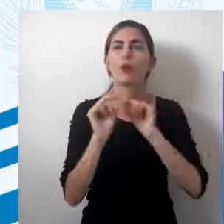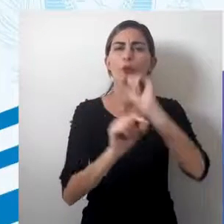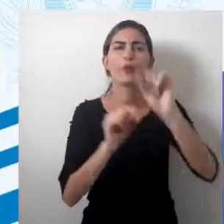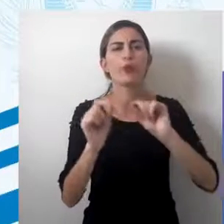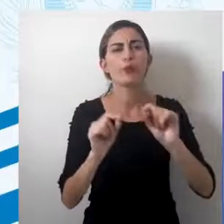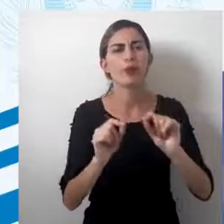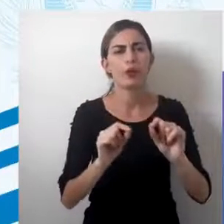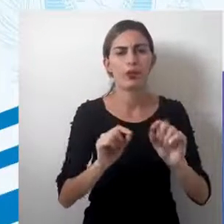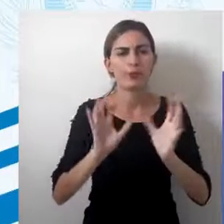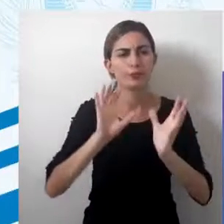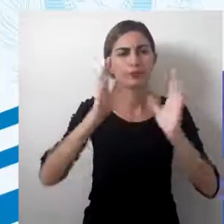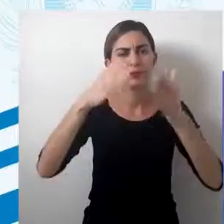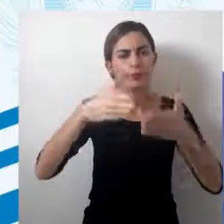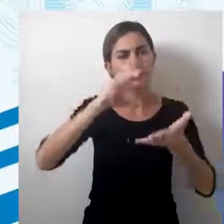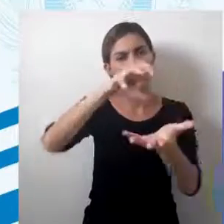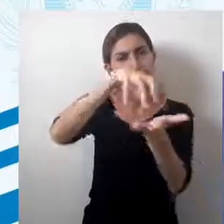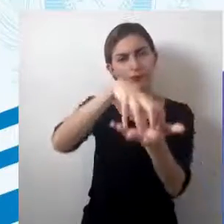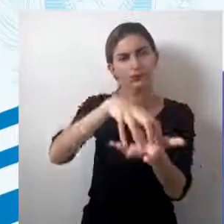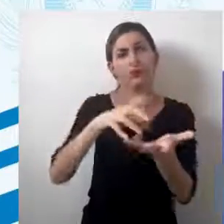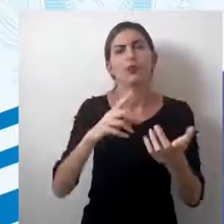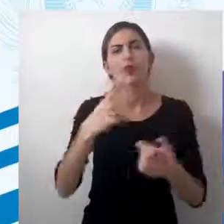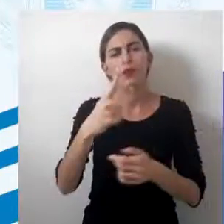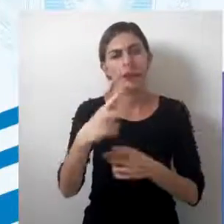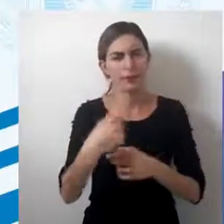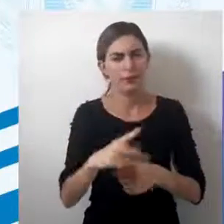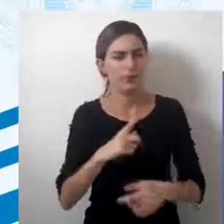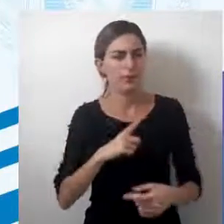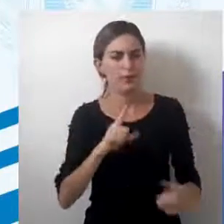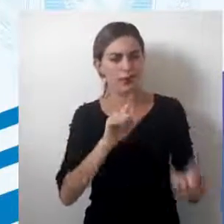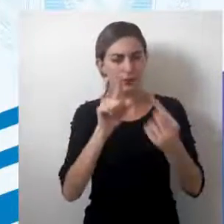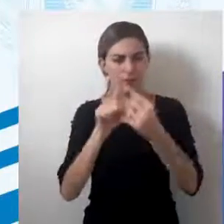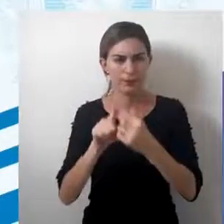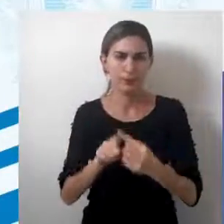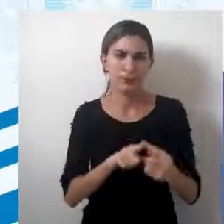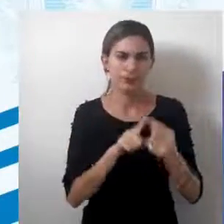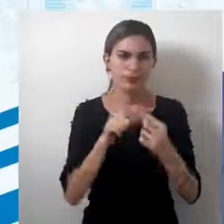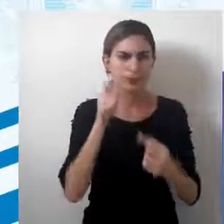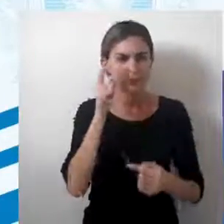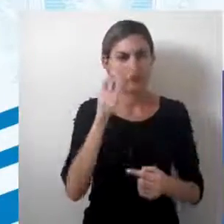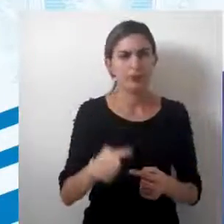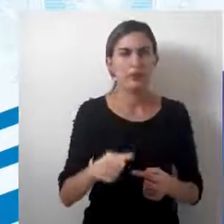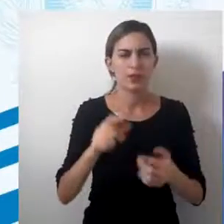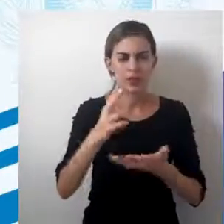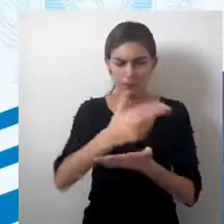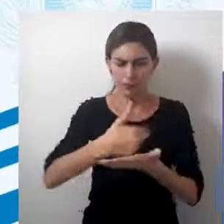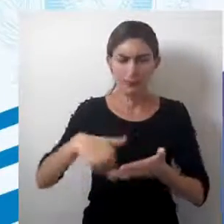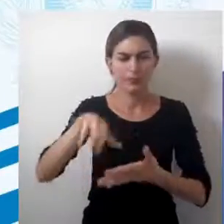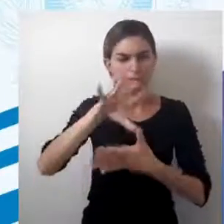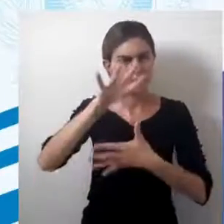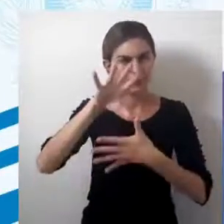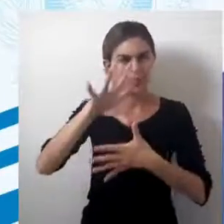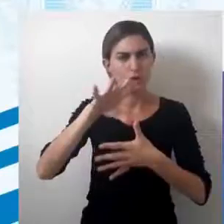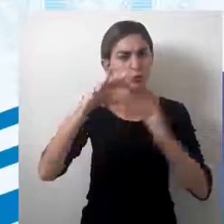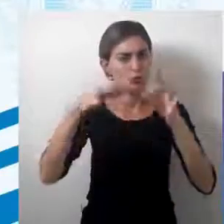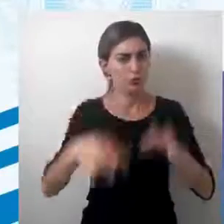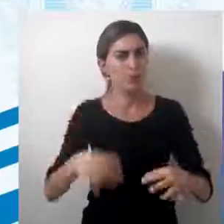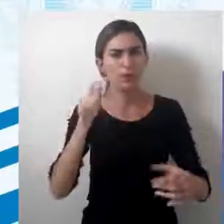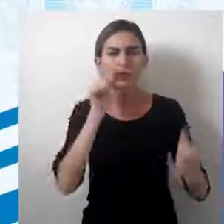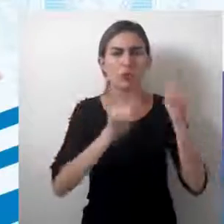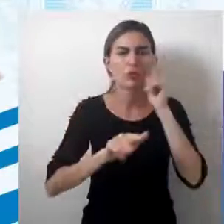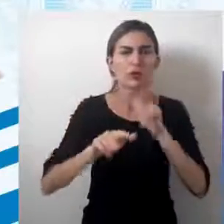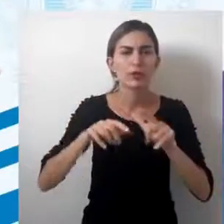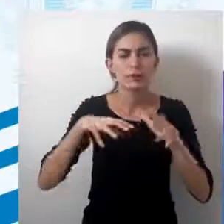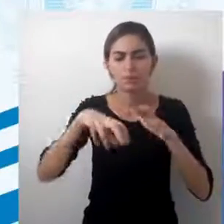espaço que é objetivado, e isso daí tem uma relação com a intencionalidade da cartografia, que é justamente a